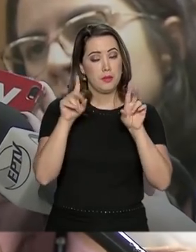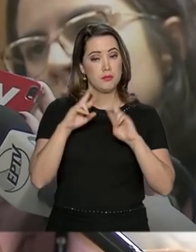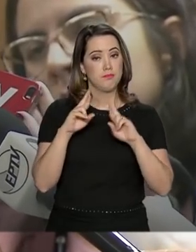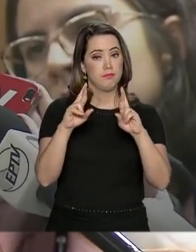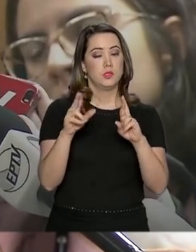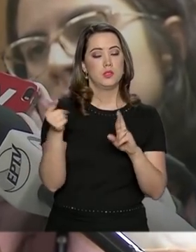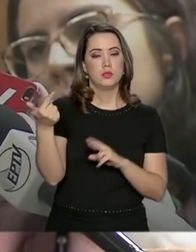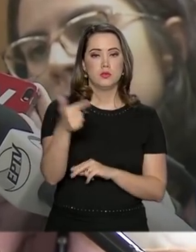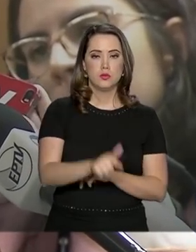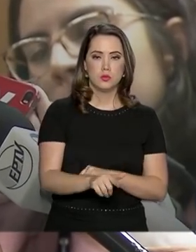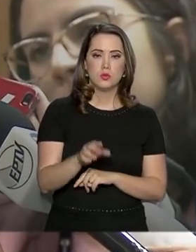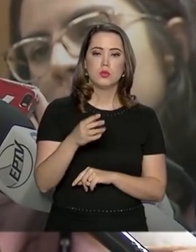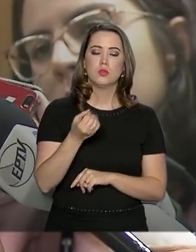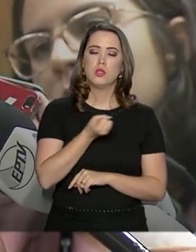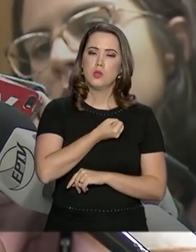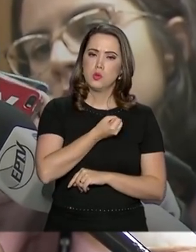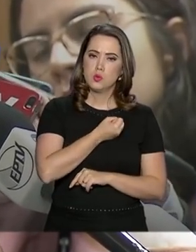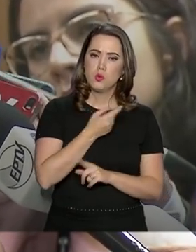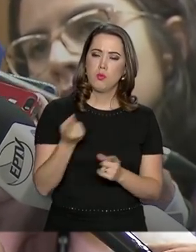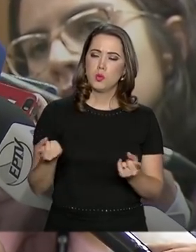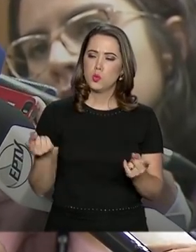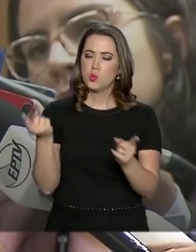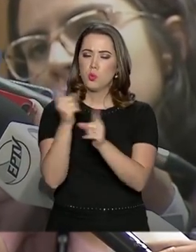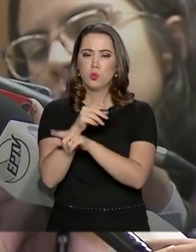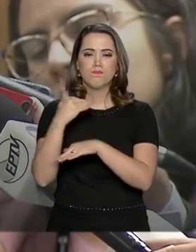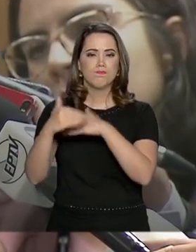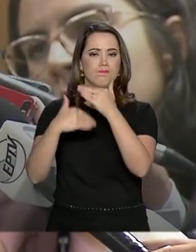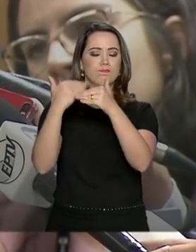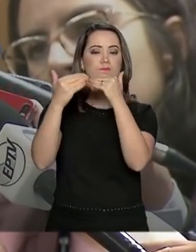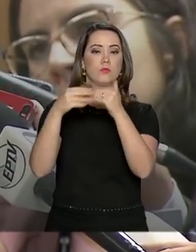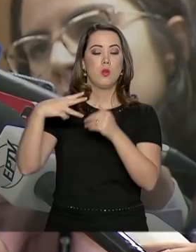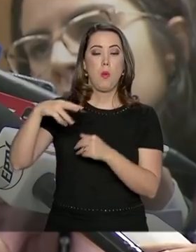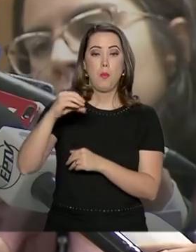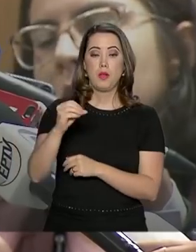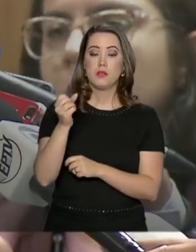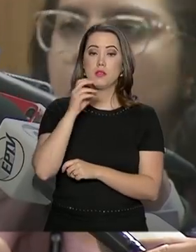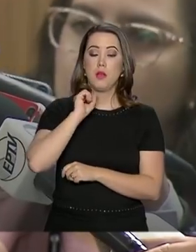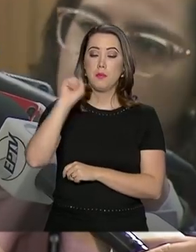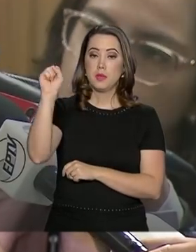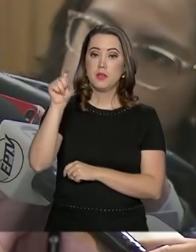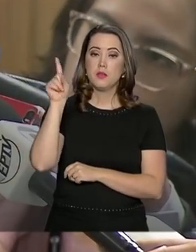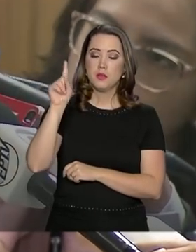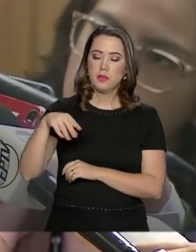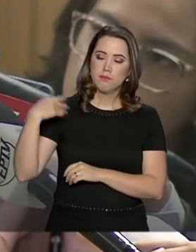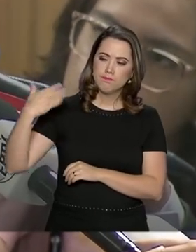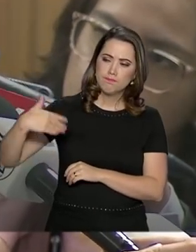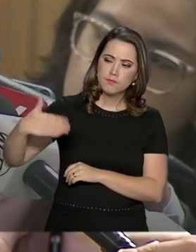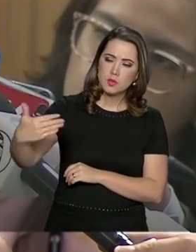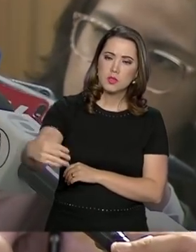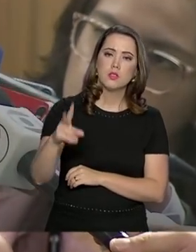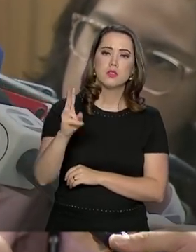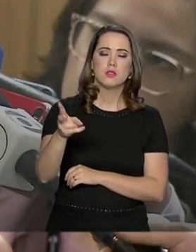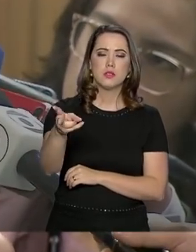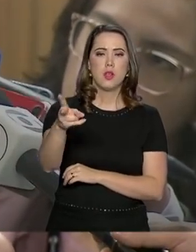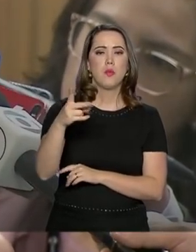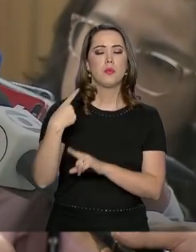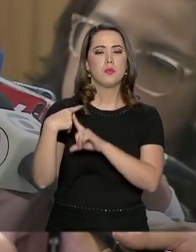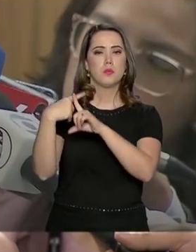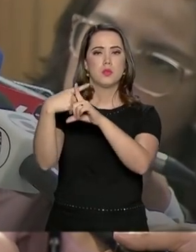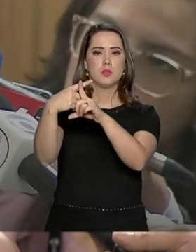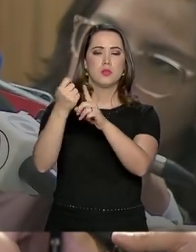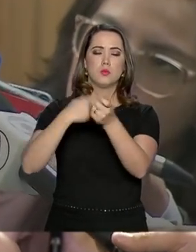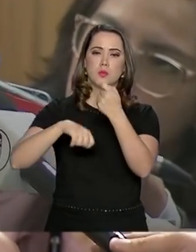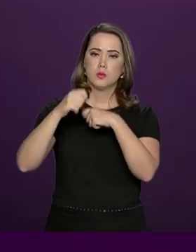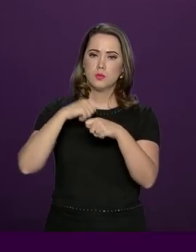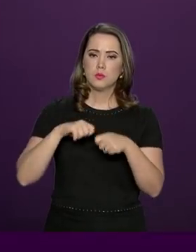mais uma vez, é que esses números sejam revertidos nos meses de março e abril, que são meses, tradicionalmente, bastante positivos para a